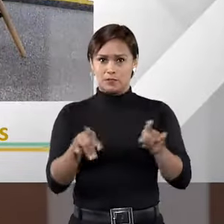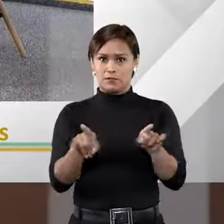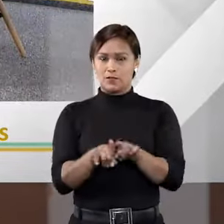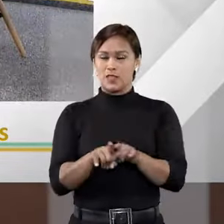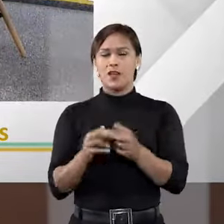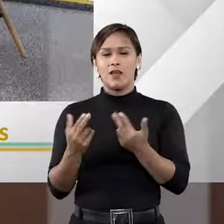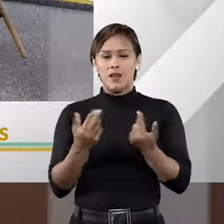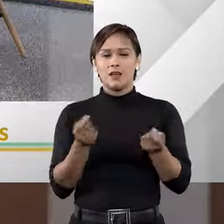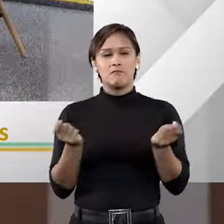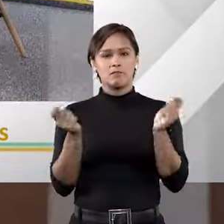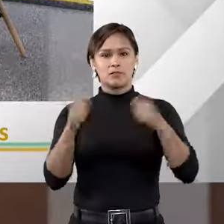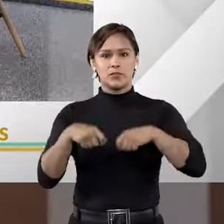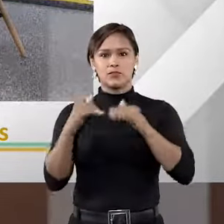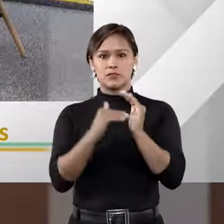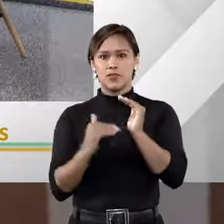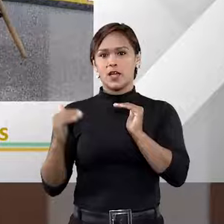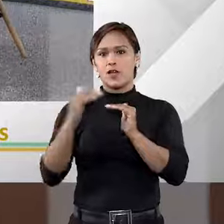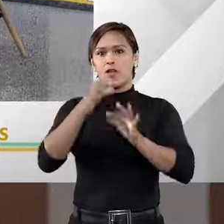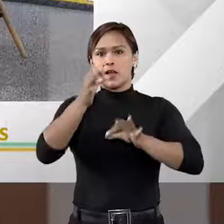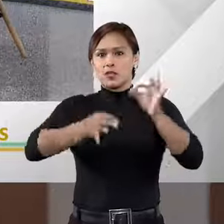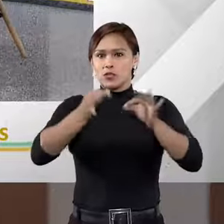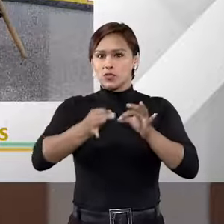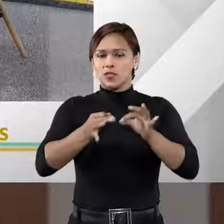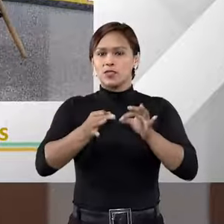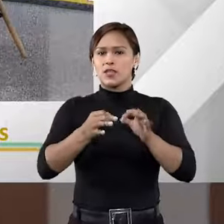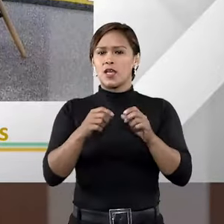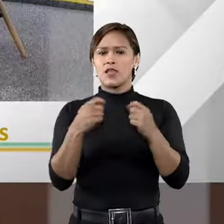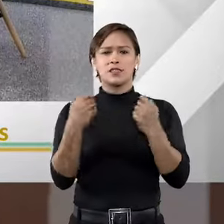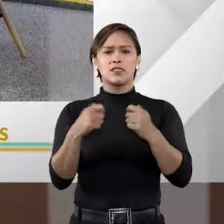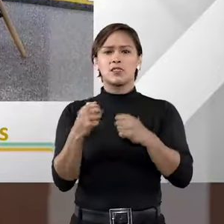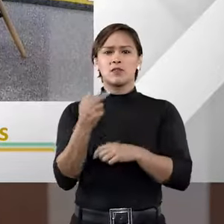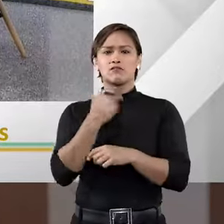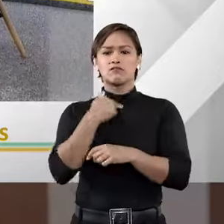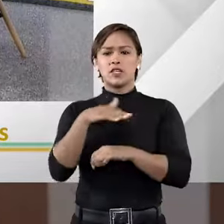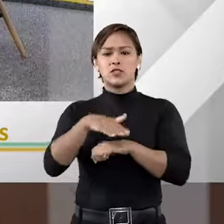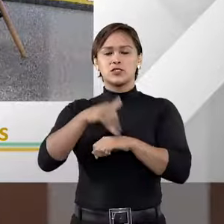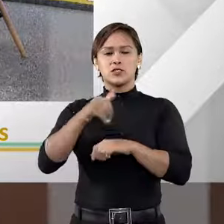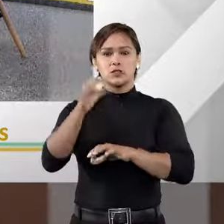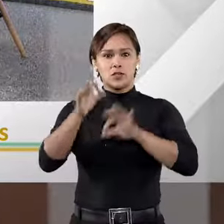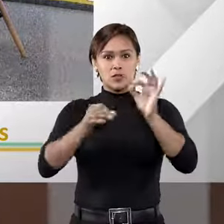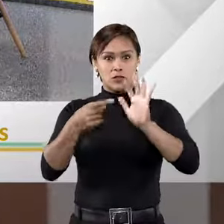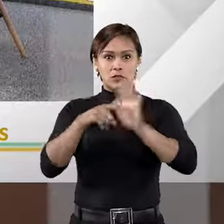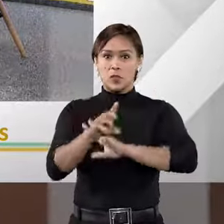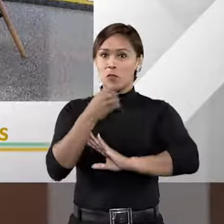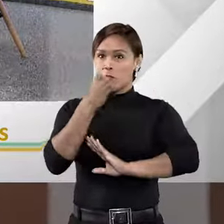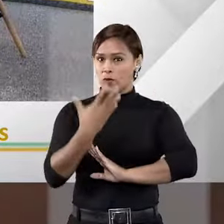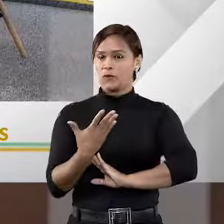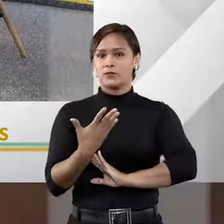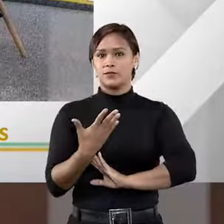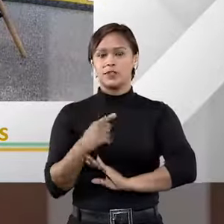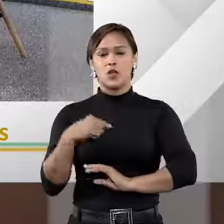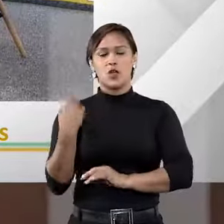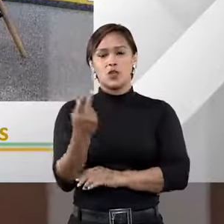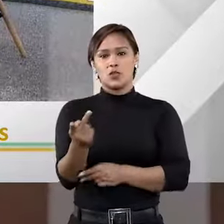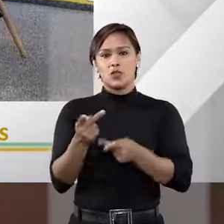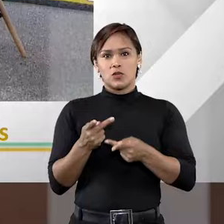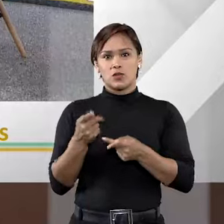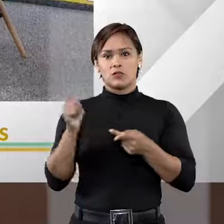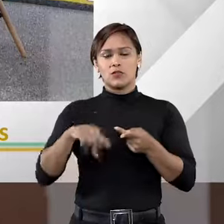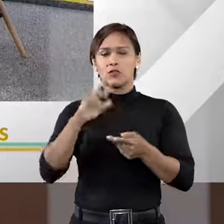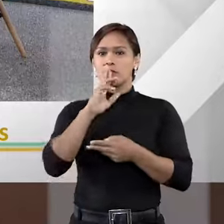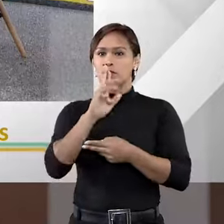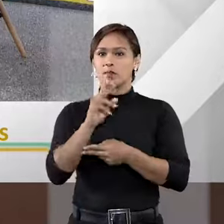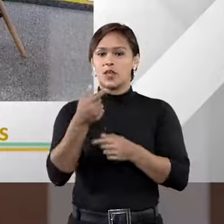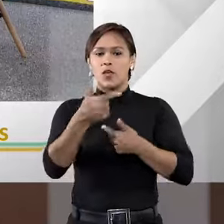Será mesmo que é possível alcançar a justiça sem precisar acionar a justiça? É uma boa pergunta, né? Nossos convidados para